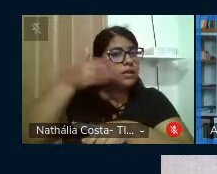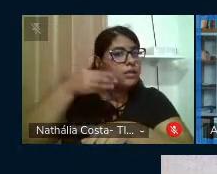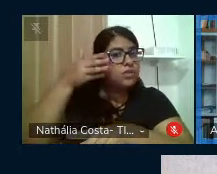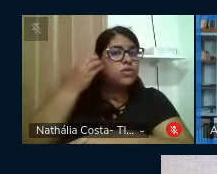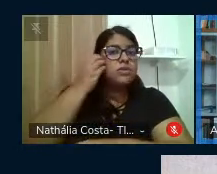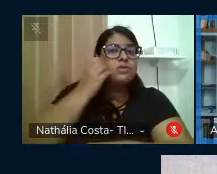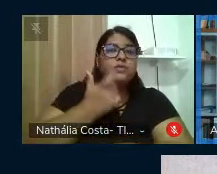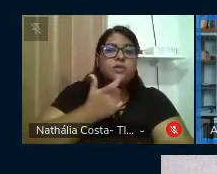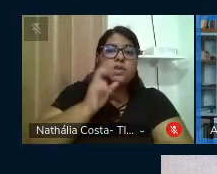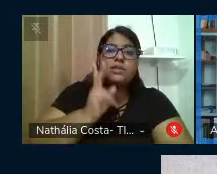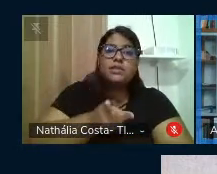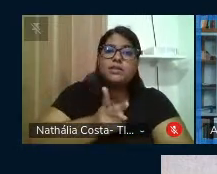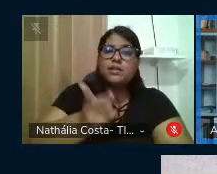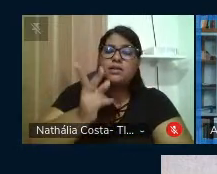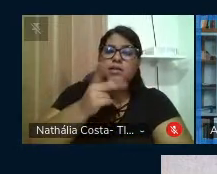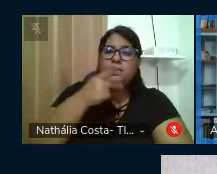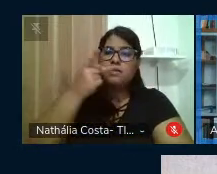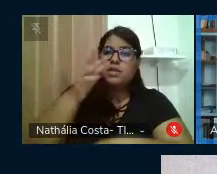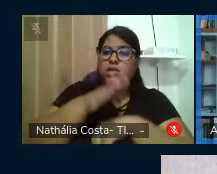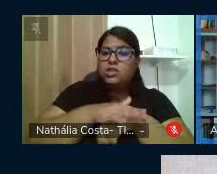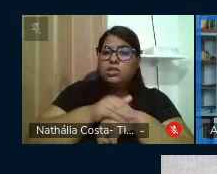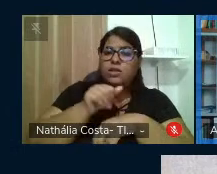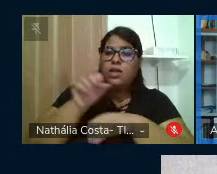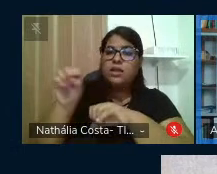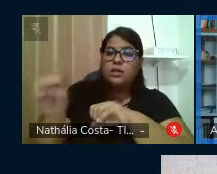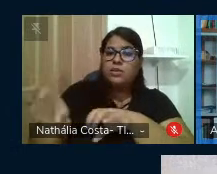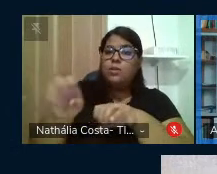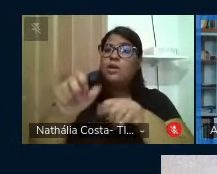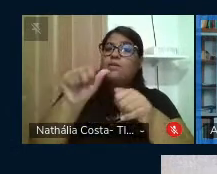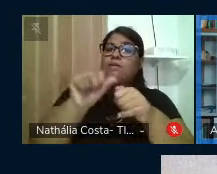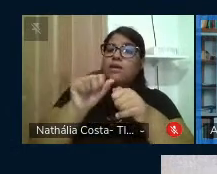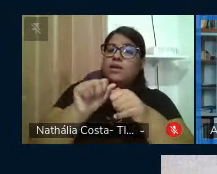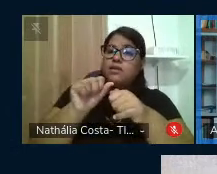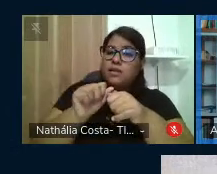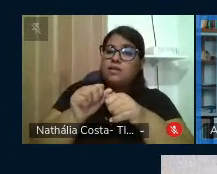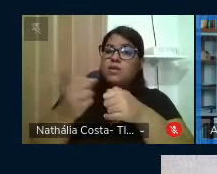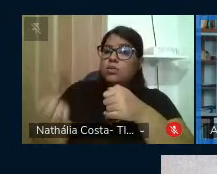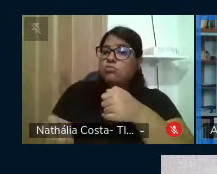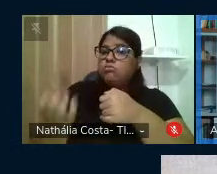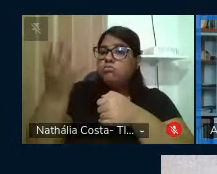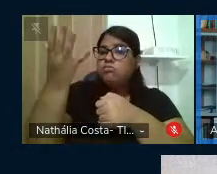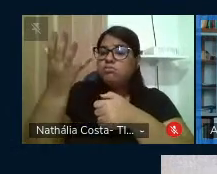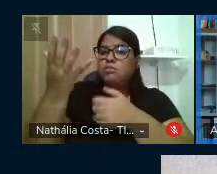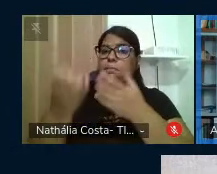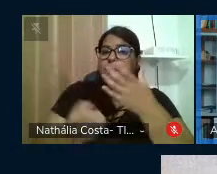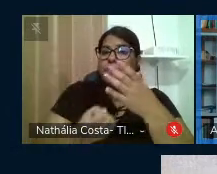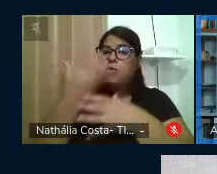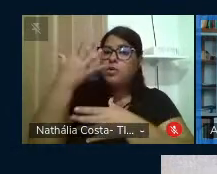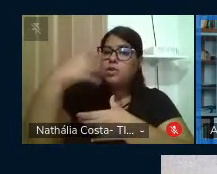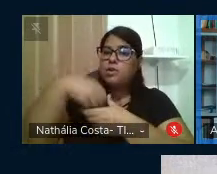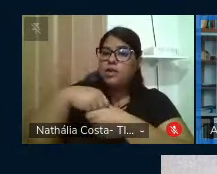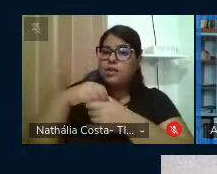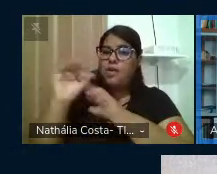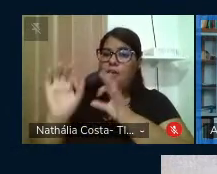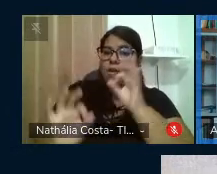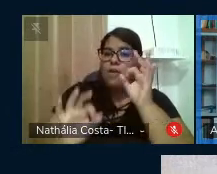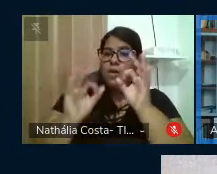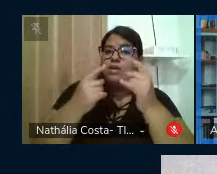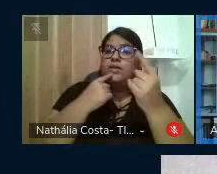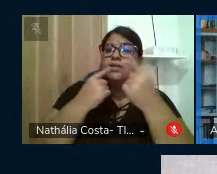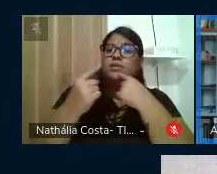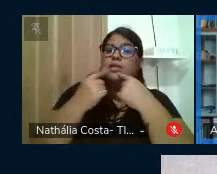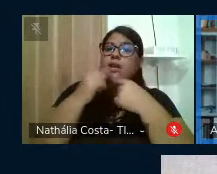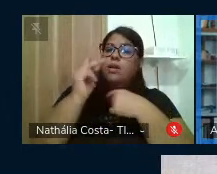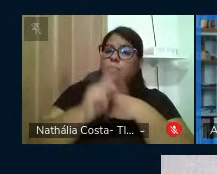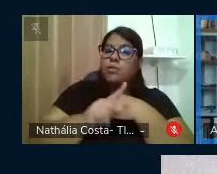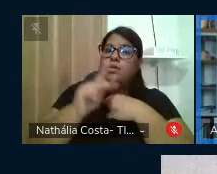sempre chama, faz o chamado aos educadores a fazerem, eles vão aparecendo ali na construção desse diálogo com